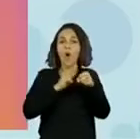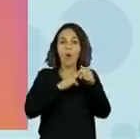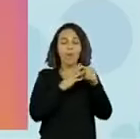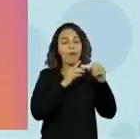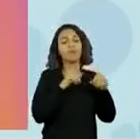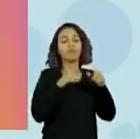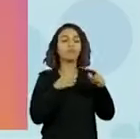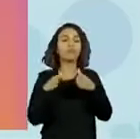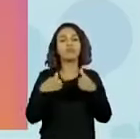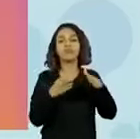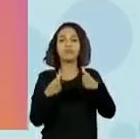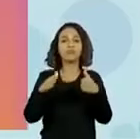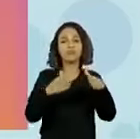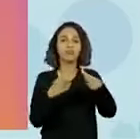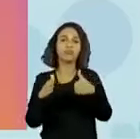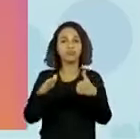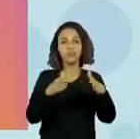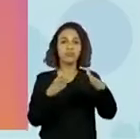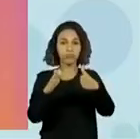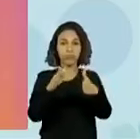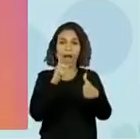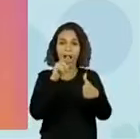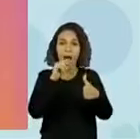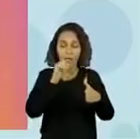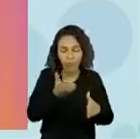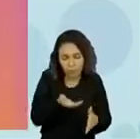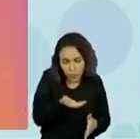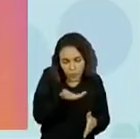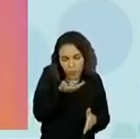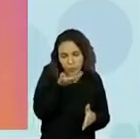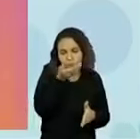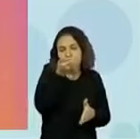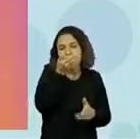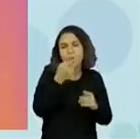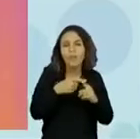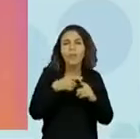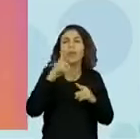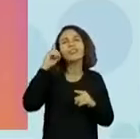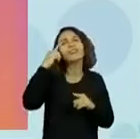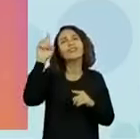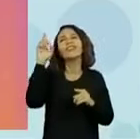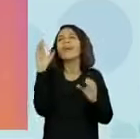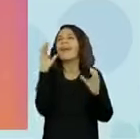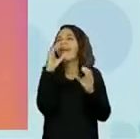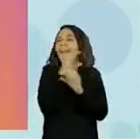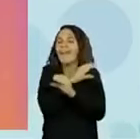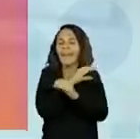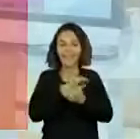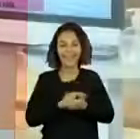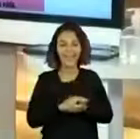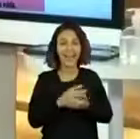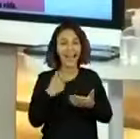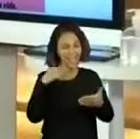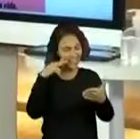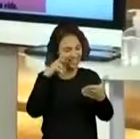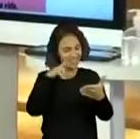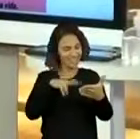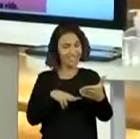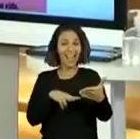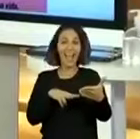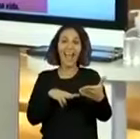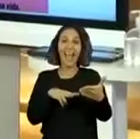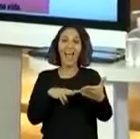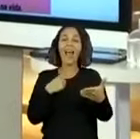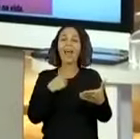No caminho pegamos muito para água beber, pois estava um dia quente. Ah, vocês são lindos. Eu lendo isso, me dá a